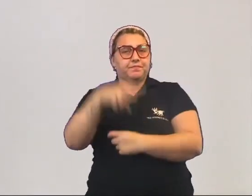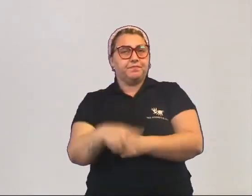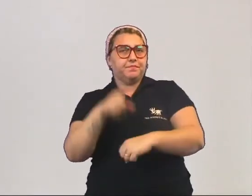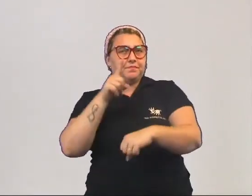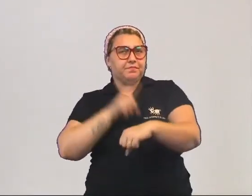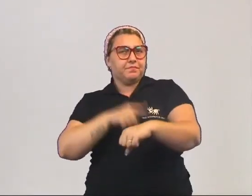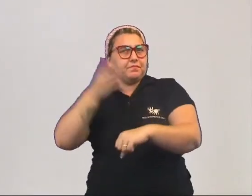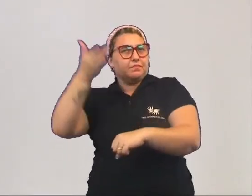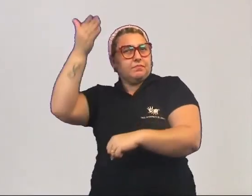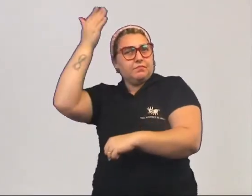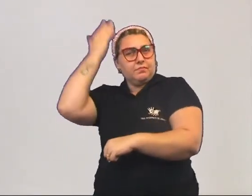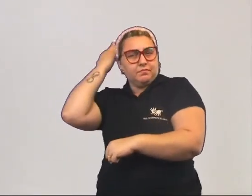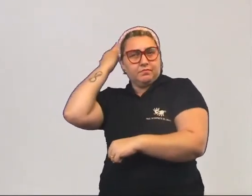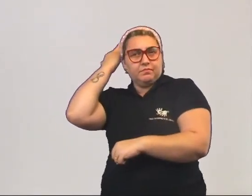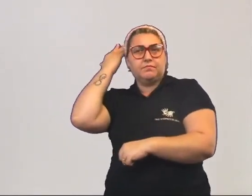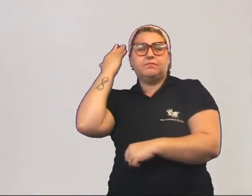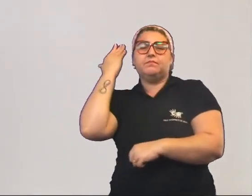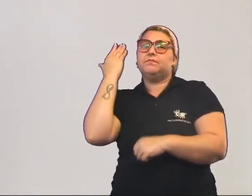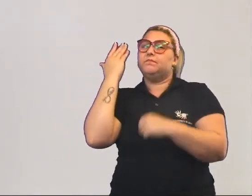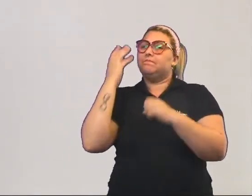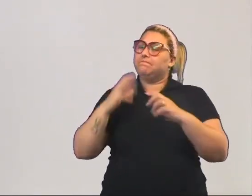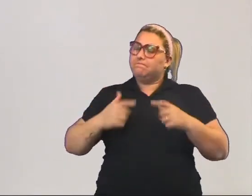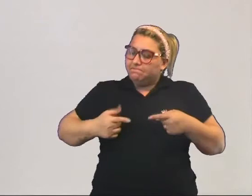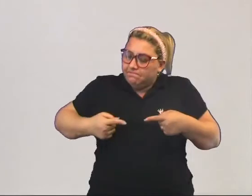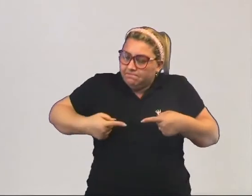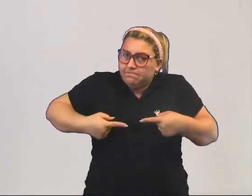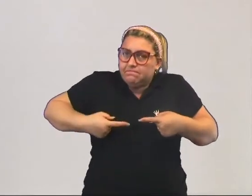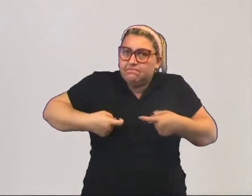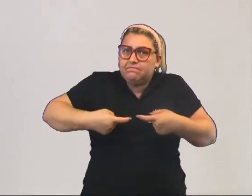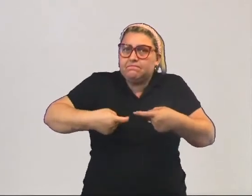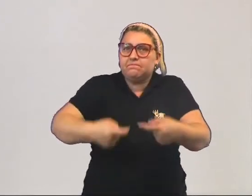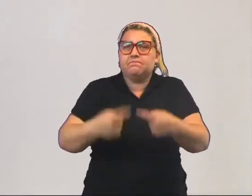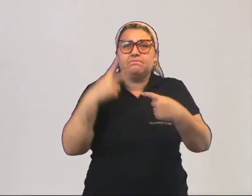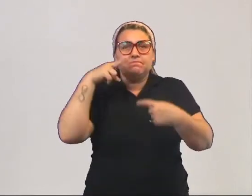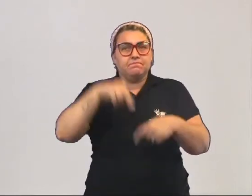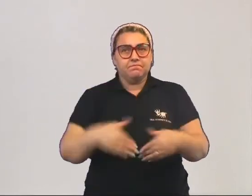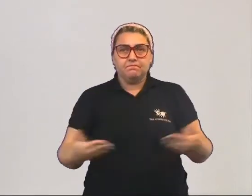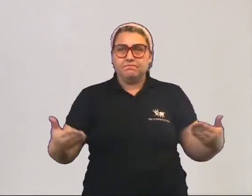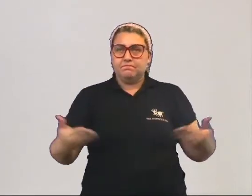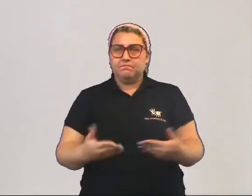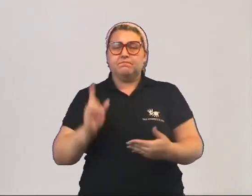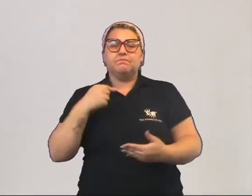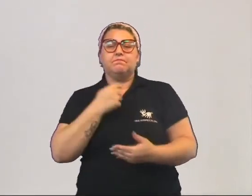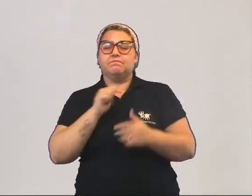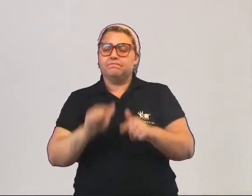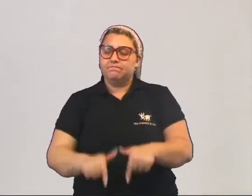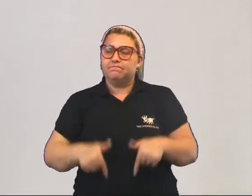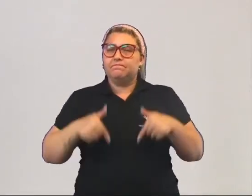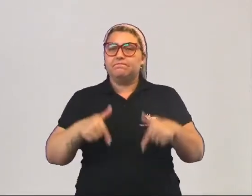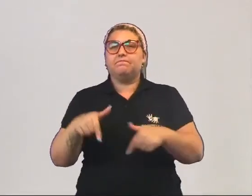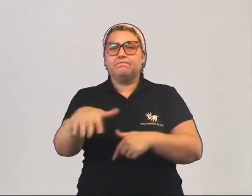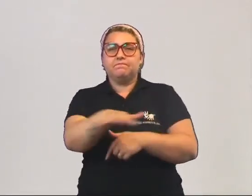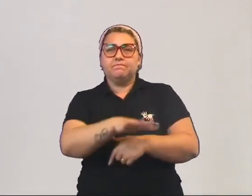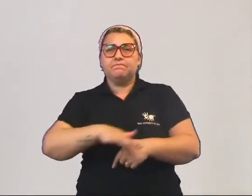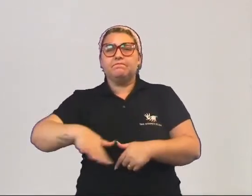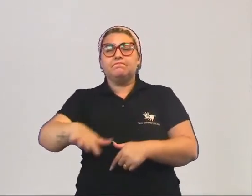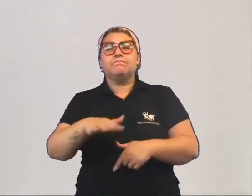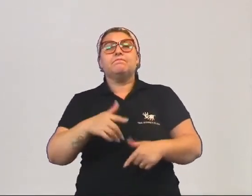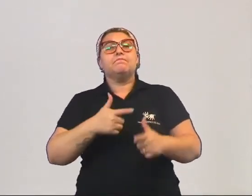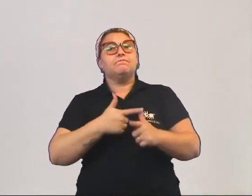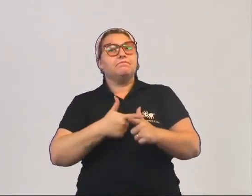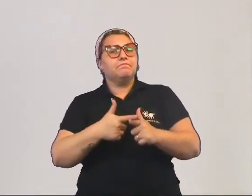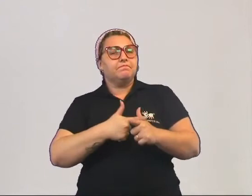tempos lá da antiguidade, as mesmas guerras, a gente vê hoje. A gente ainda luta na sociedade com problemas,